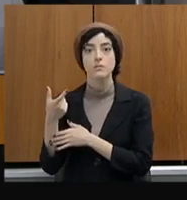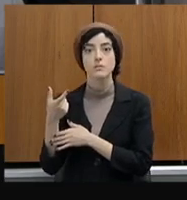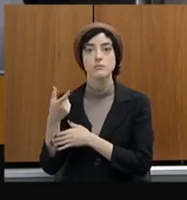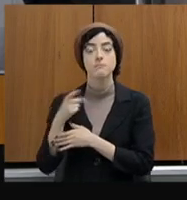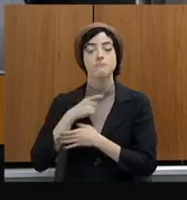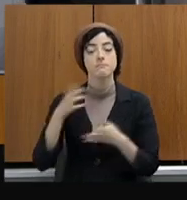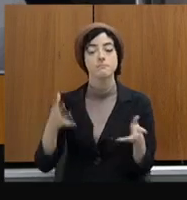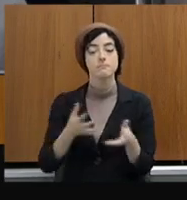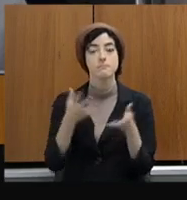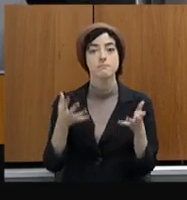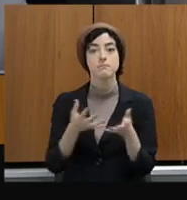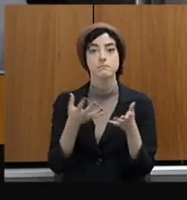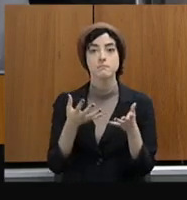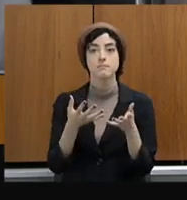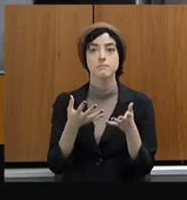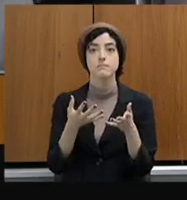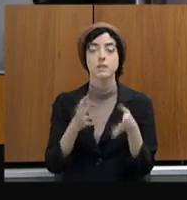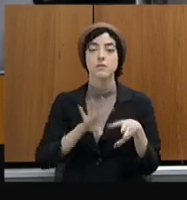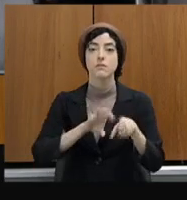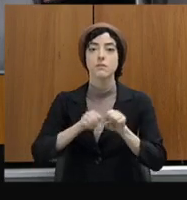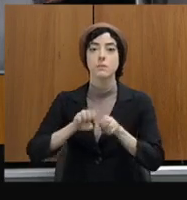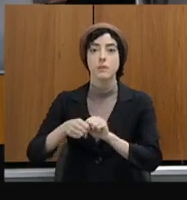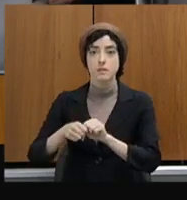policiais. Nós fizemos